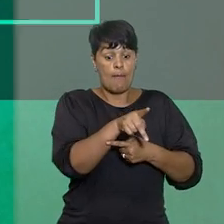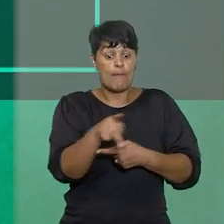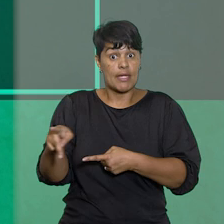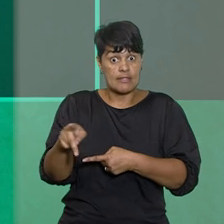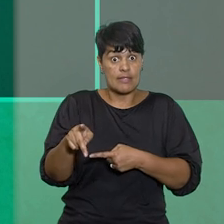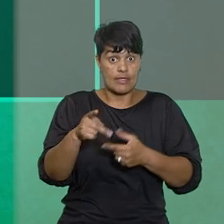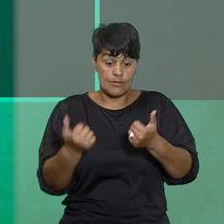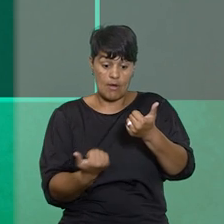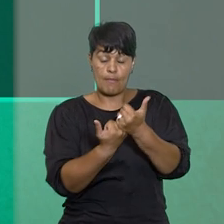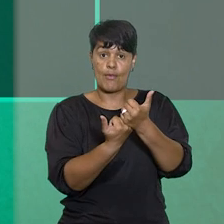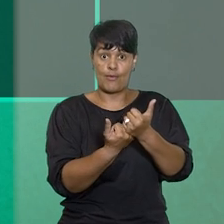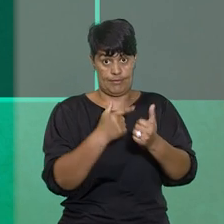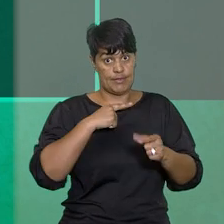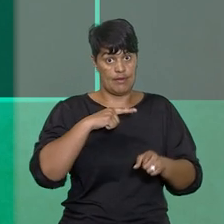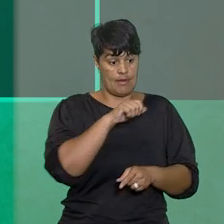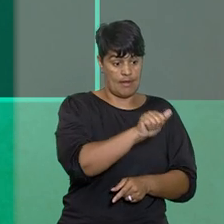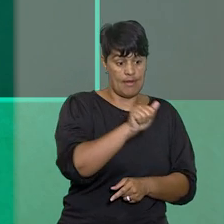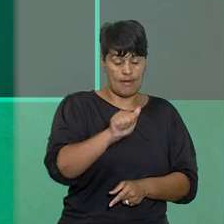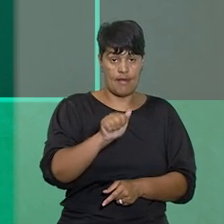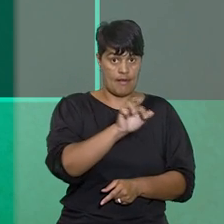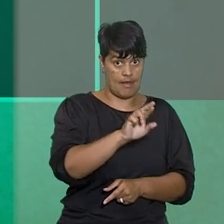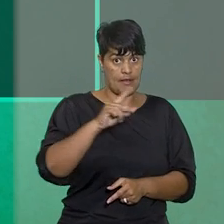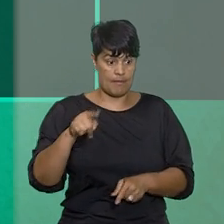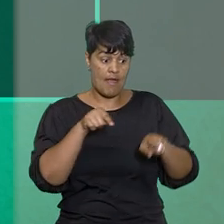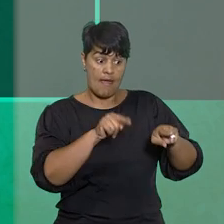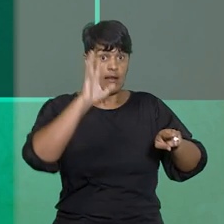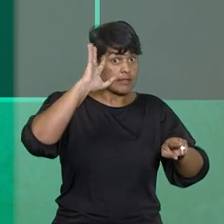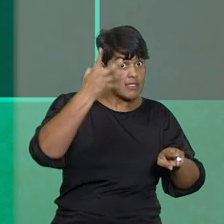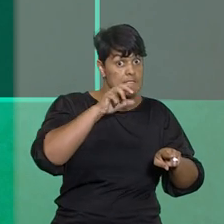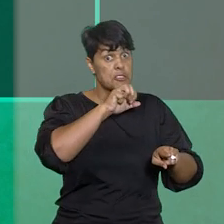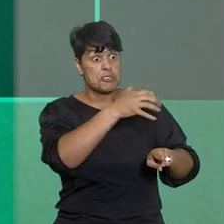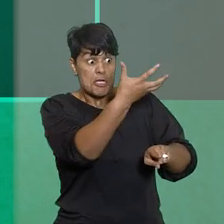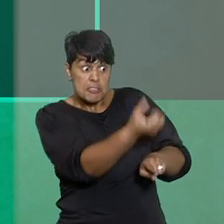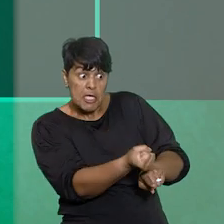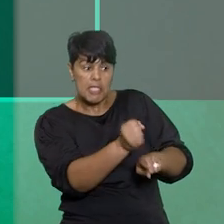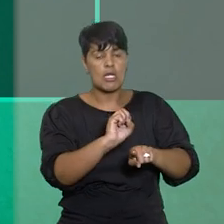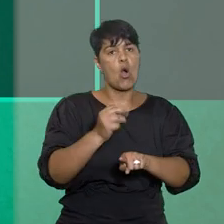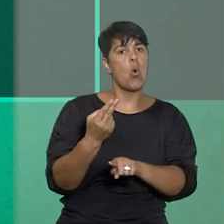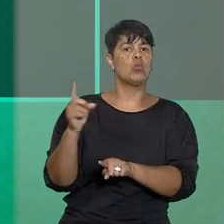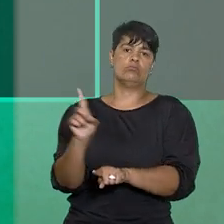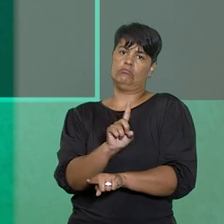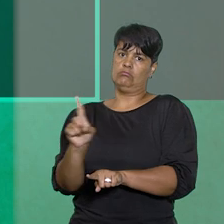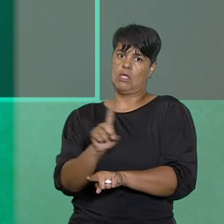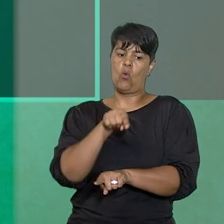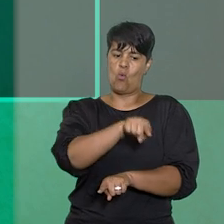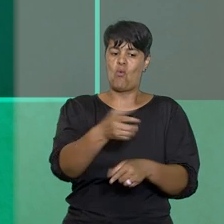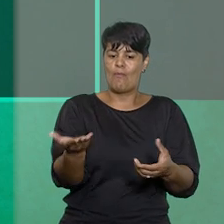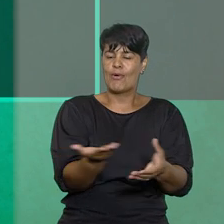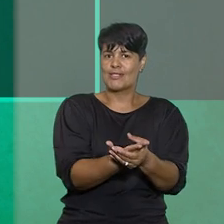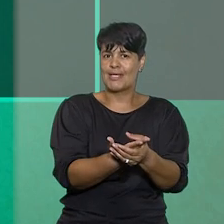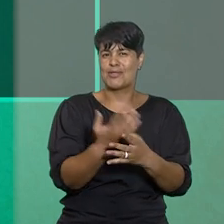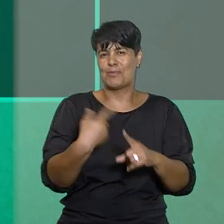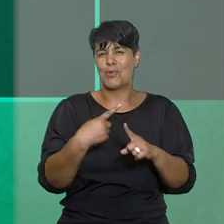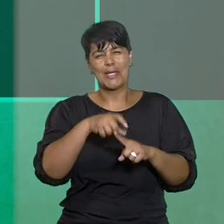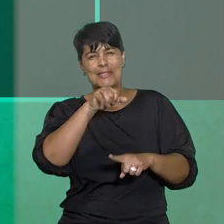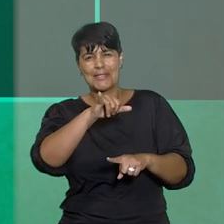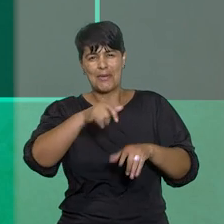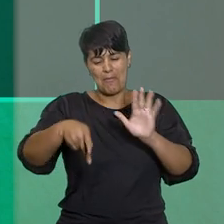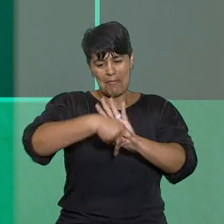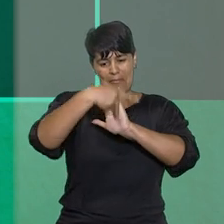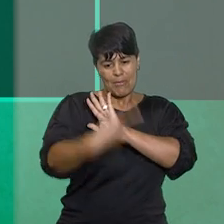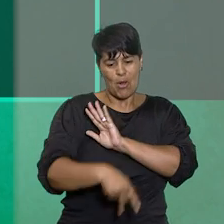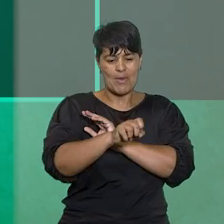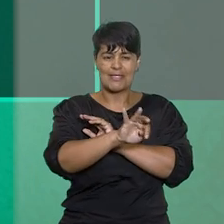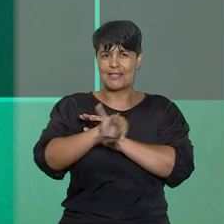apoio da ARP, interfere liminarmente ou não conhece dos processos quando for manifesta a incompetência do STJ